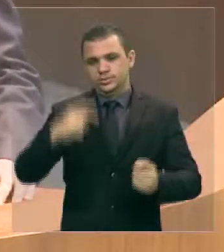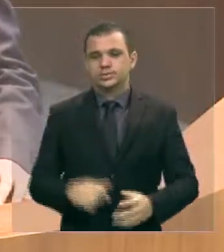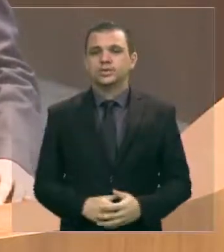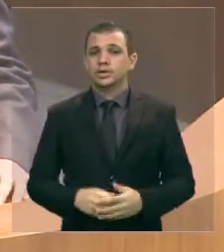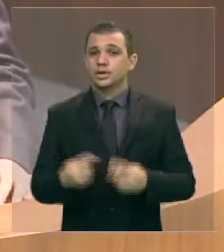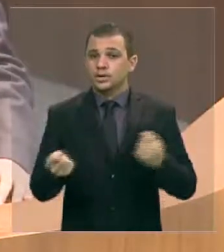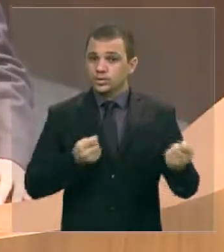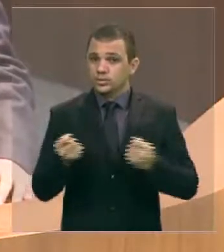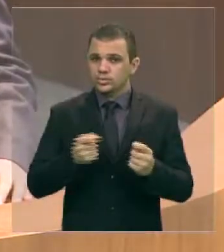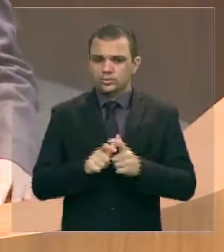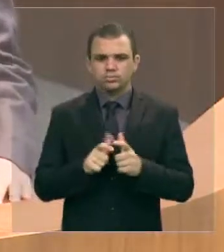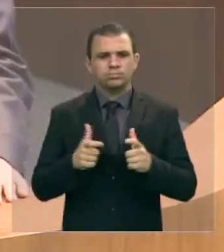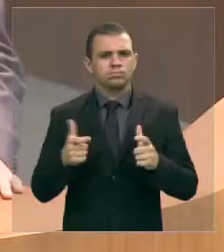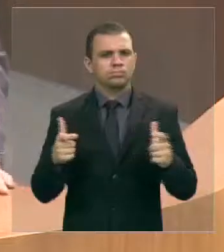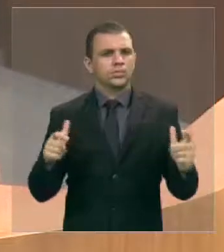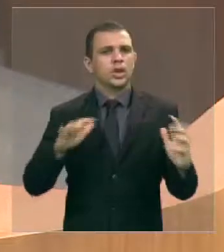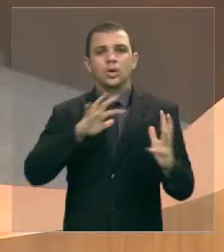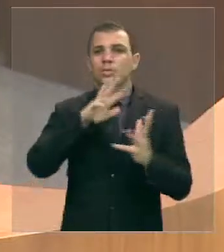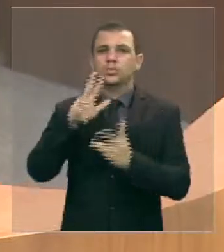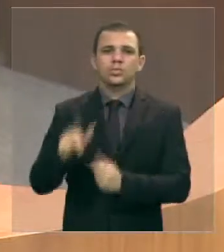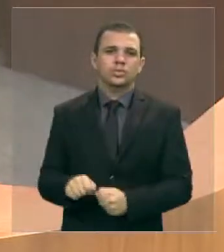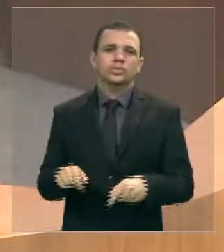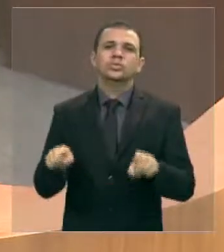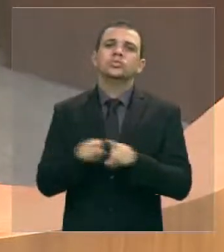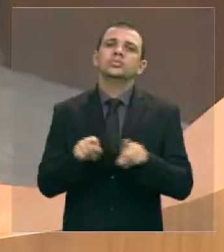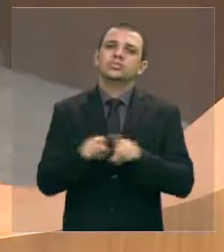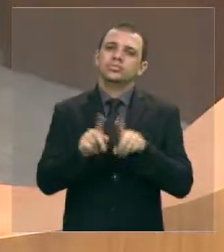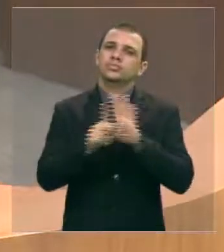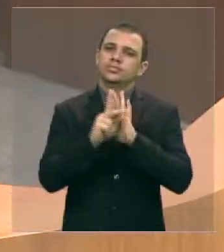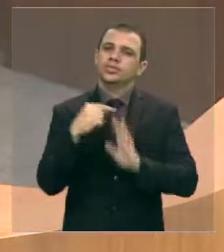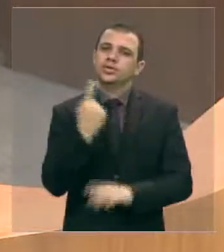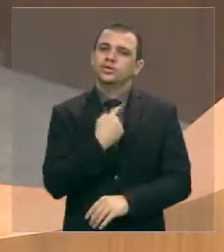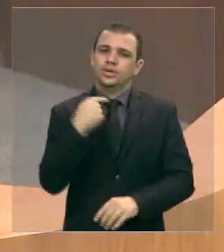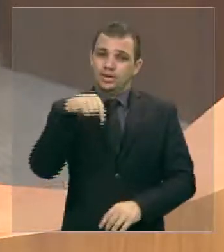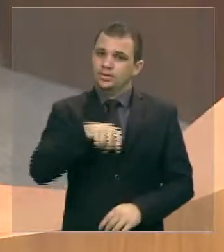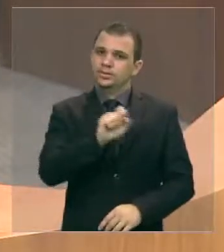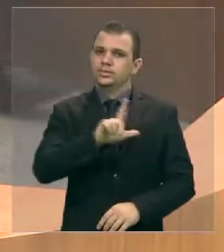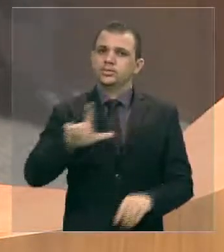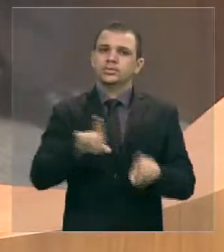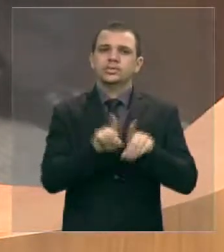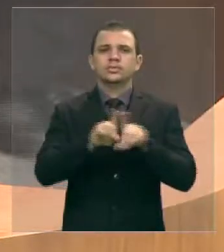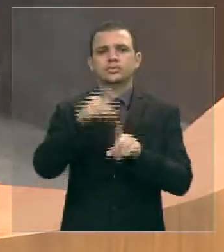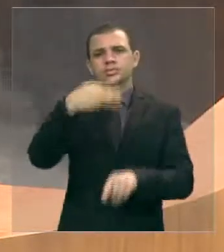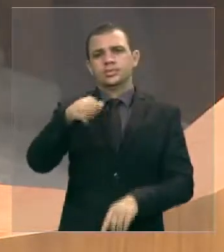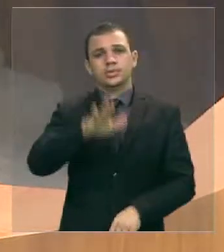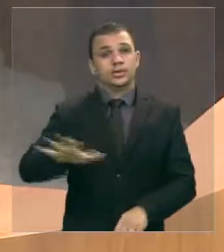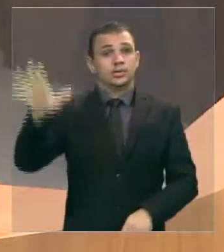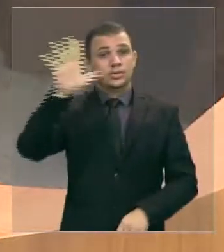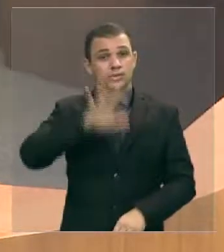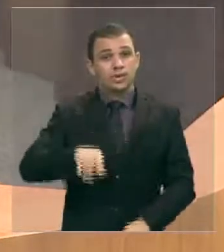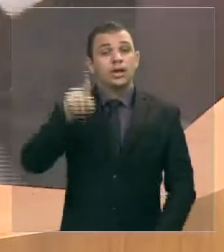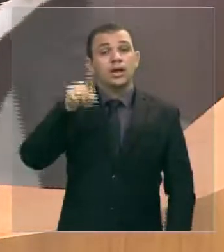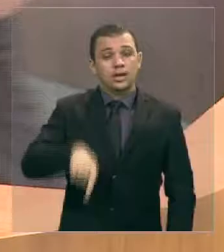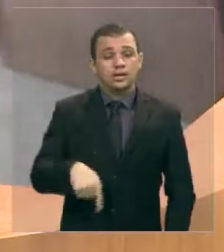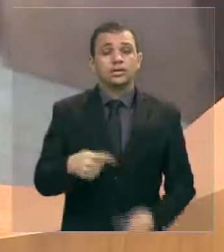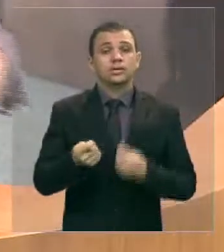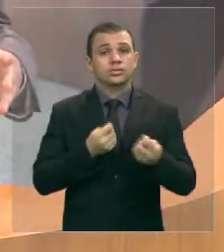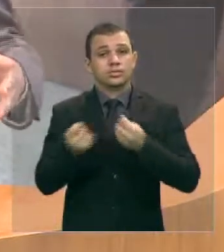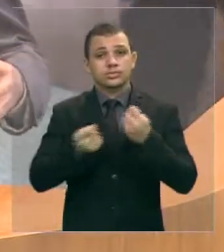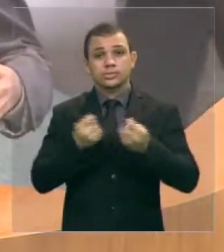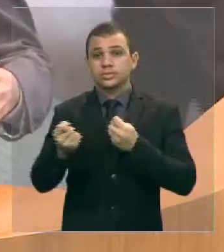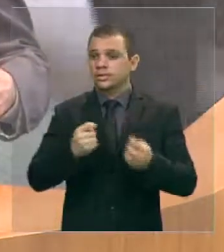cresce no mundo inteiro e que para nós em São Luís e no Maranhão é extremamente